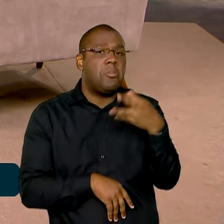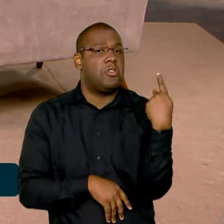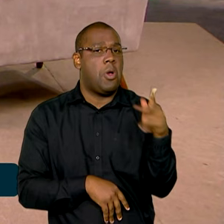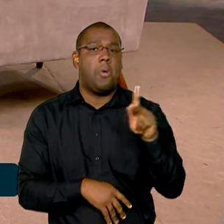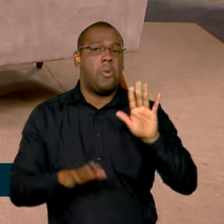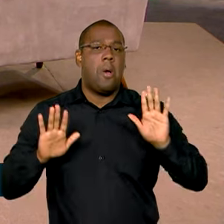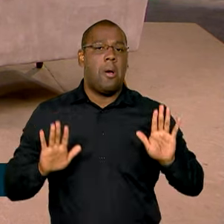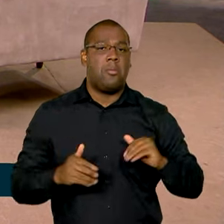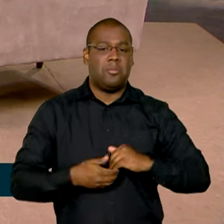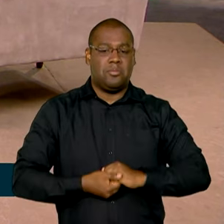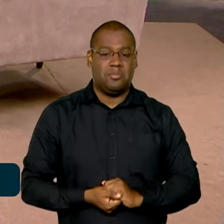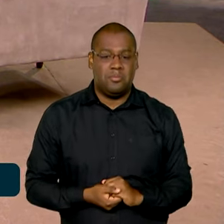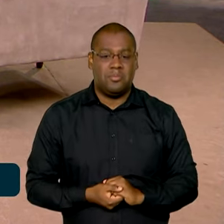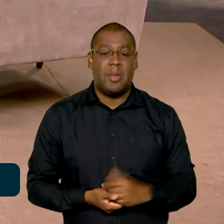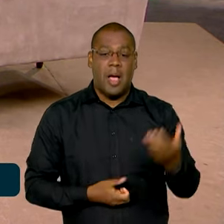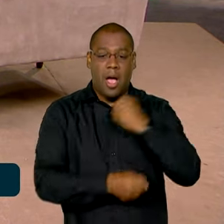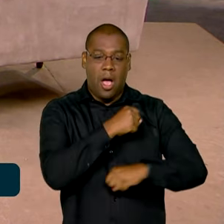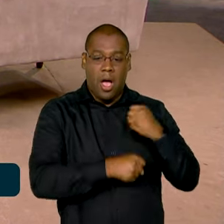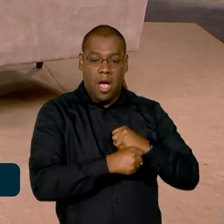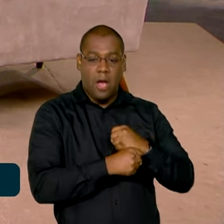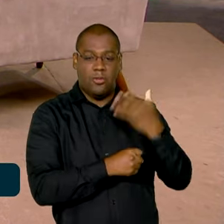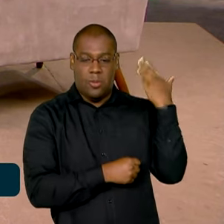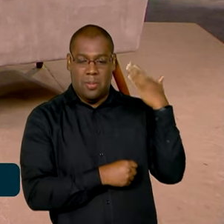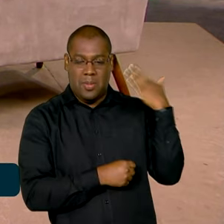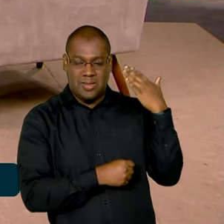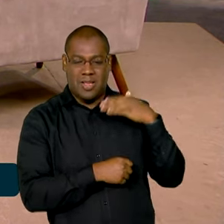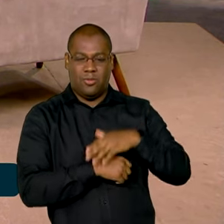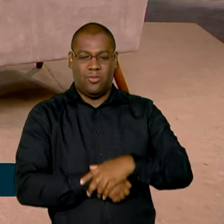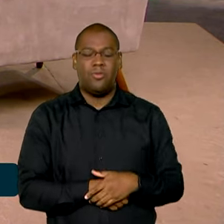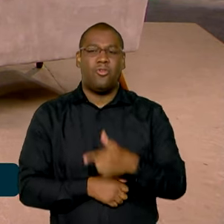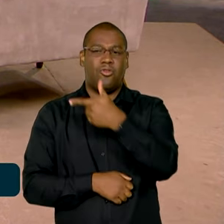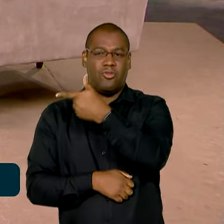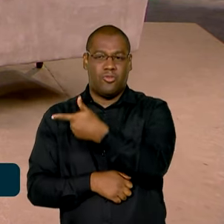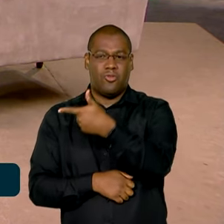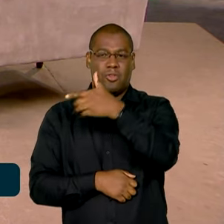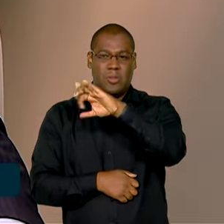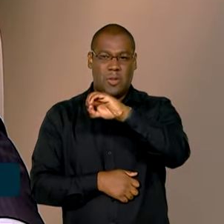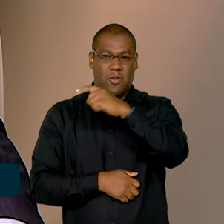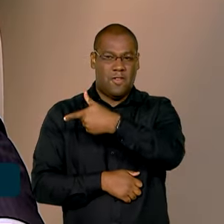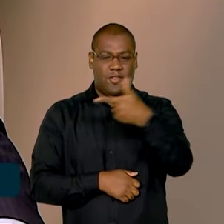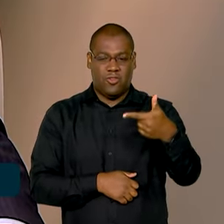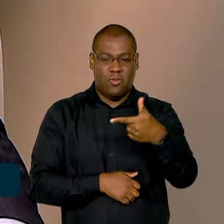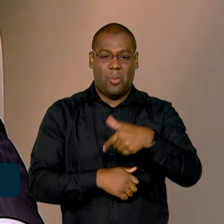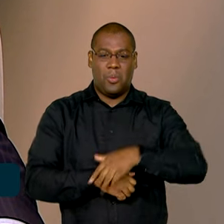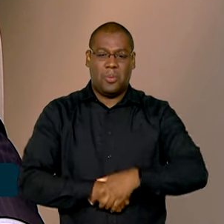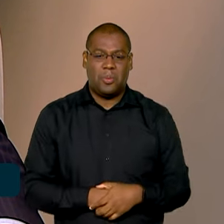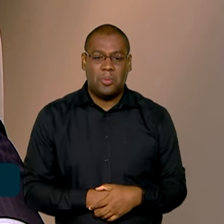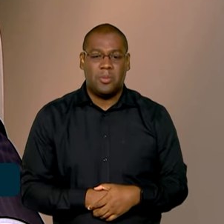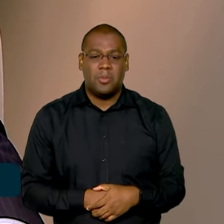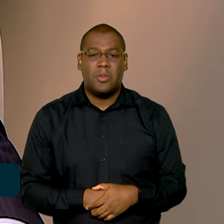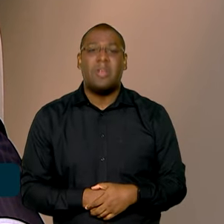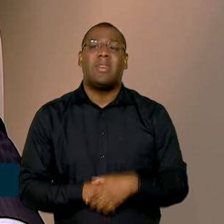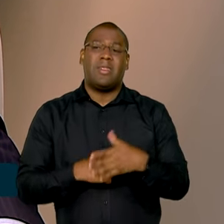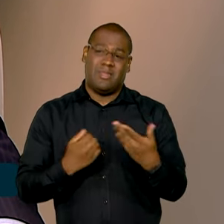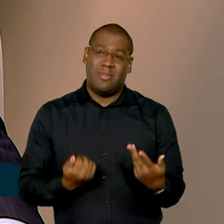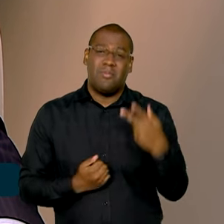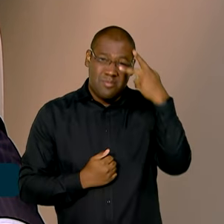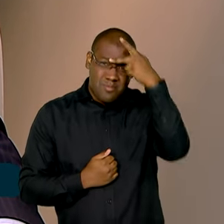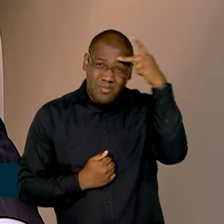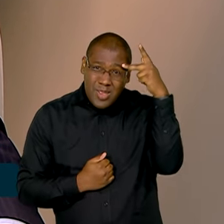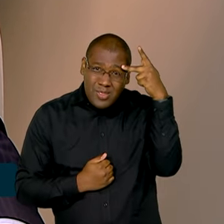Claro. Nós tínhamos no ano passado, na verdade o retrasado, né? Em 2022, nós tínhamos um tempo de espera